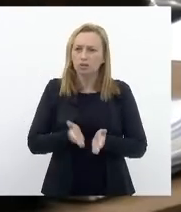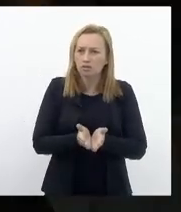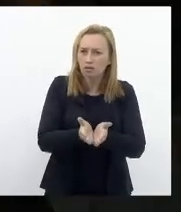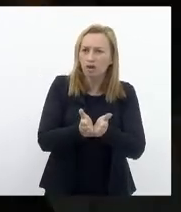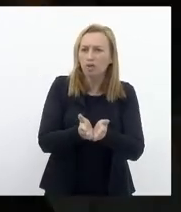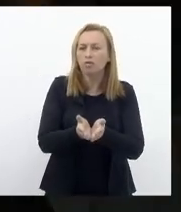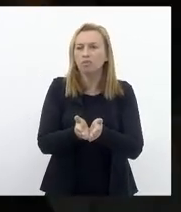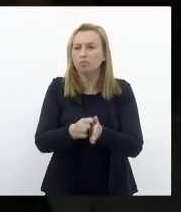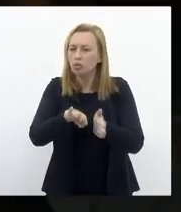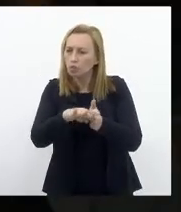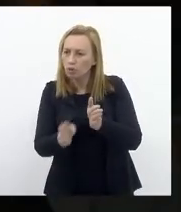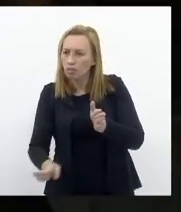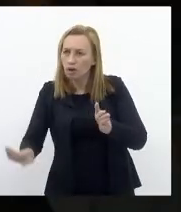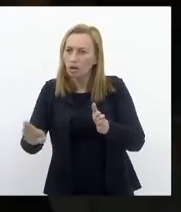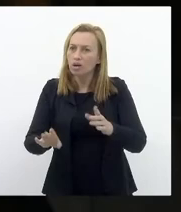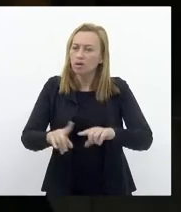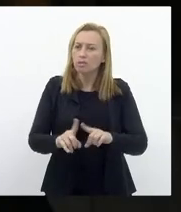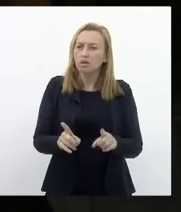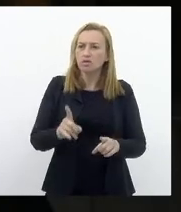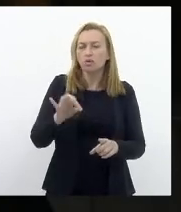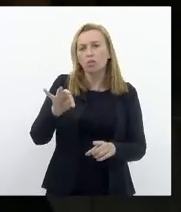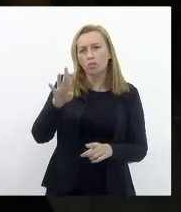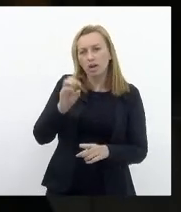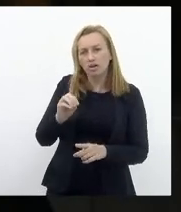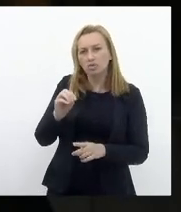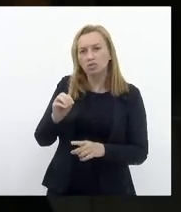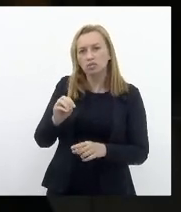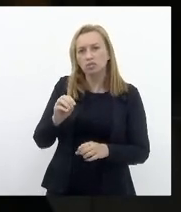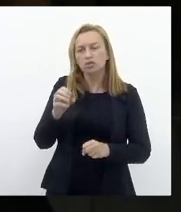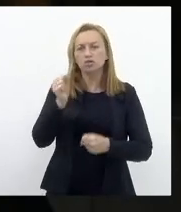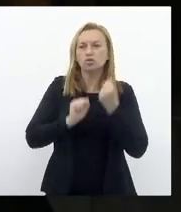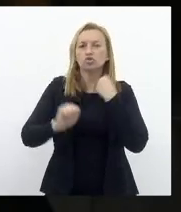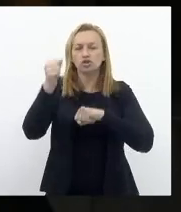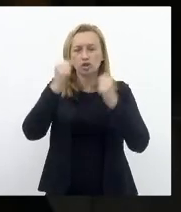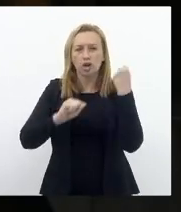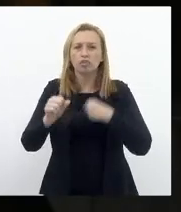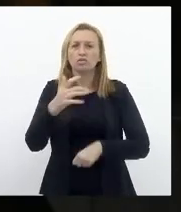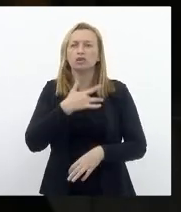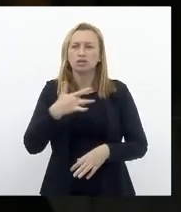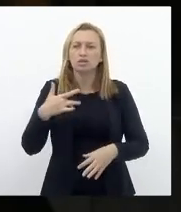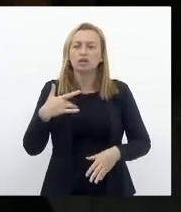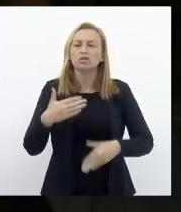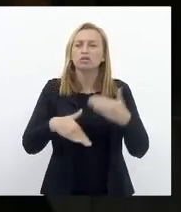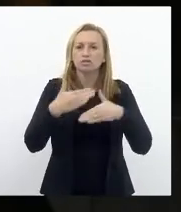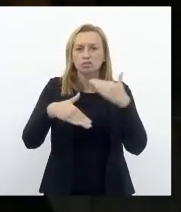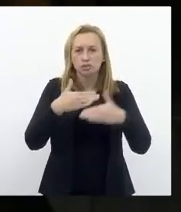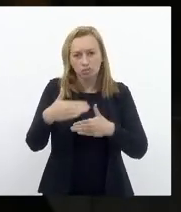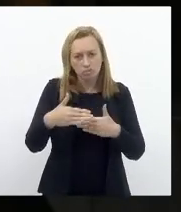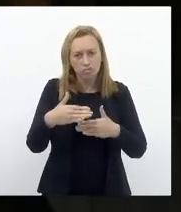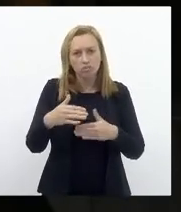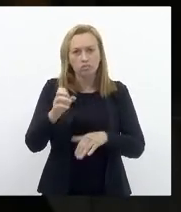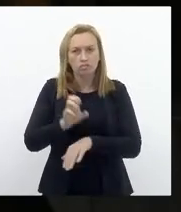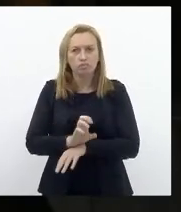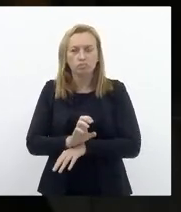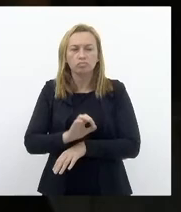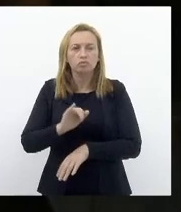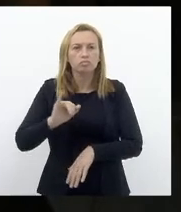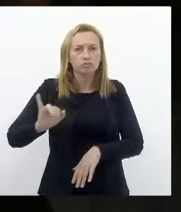O complexo Industrial Da saúde Como importante Vetor De desenvolvimento Ecolômico Do estado Aproveitando